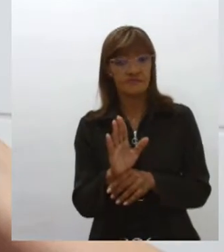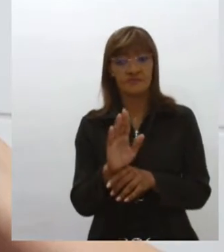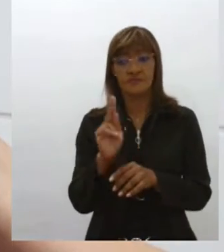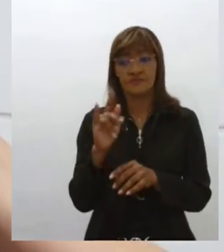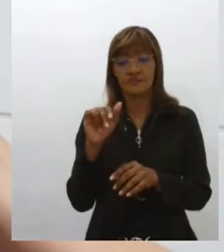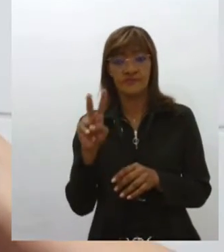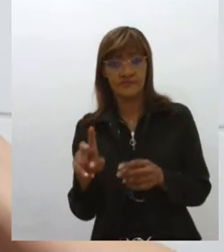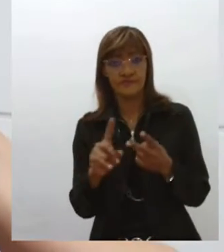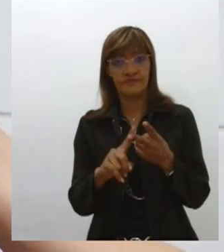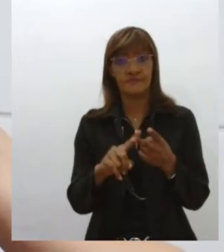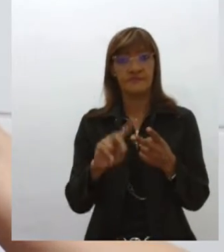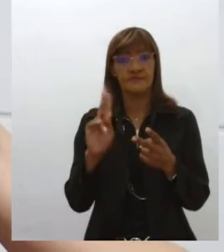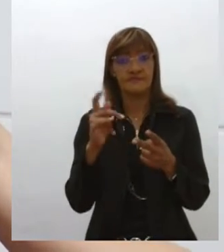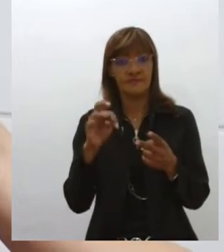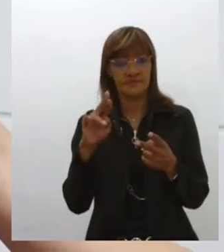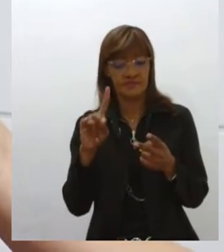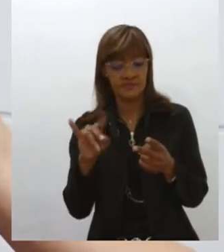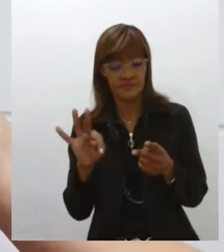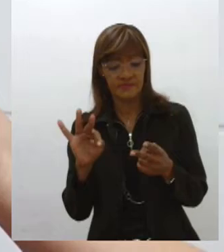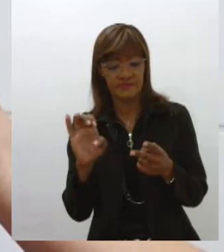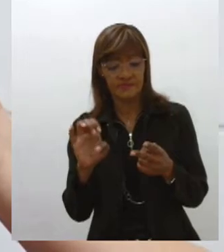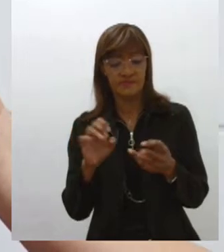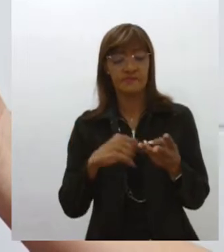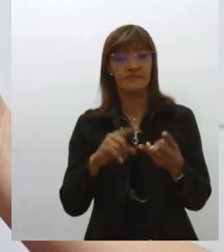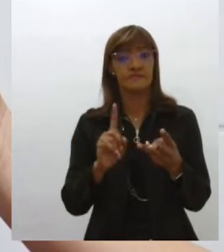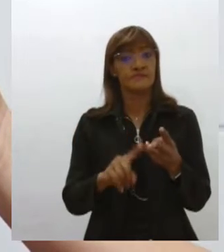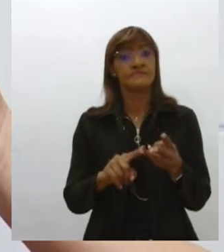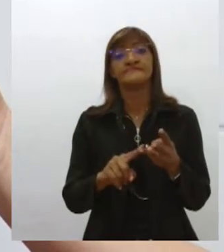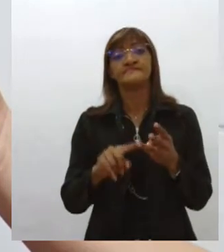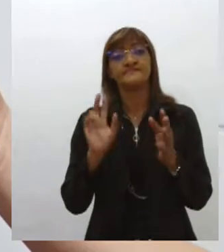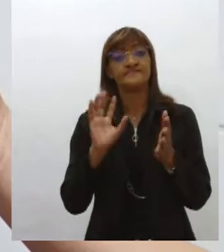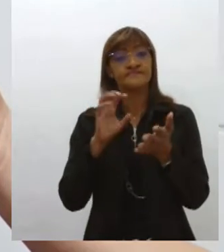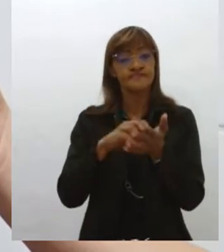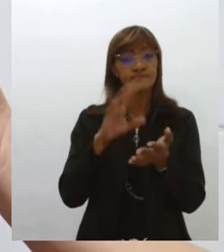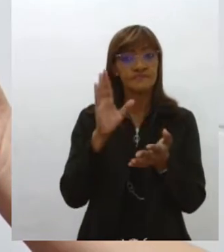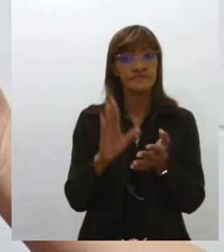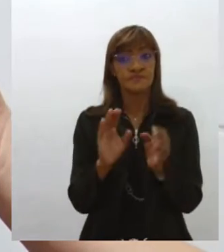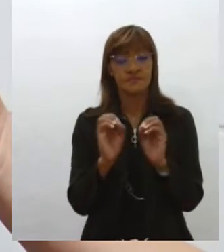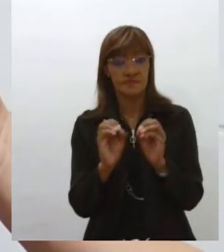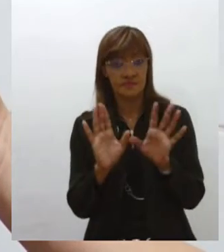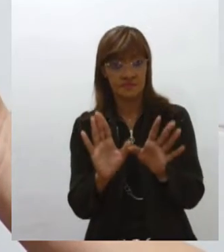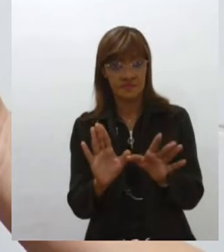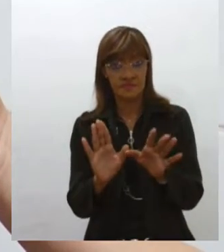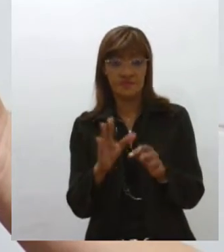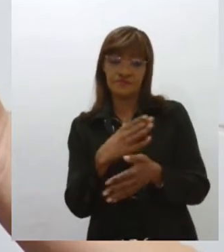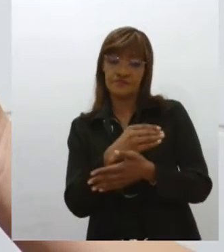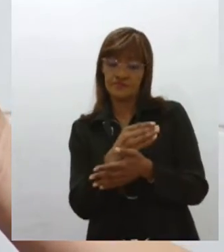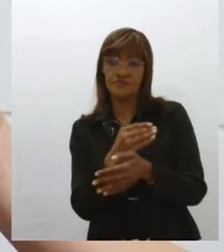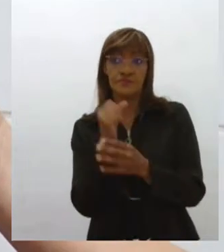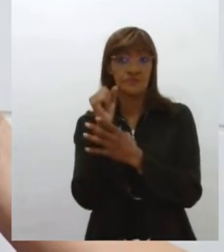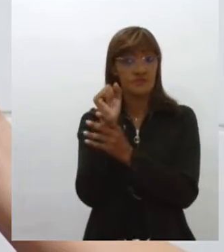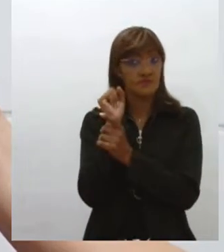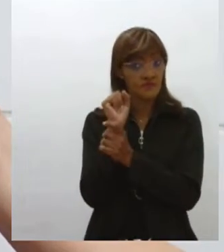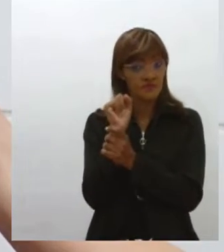hepatite. Então, é um leite de segurança. Ainda passa por um processo de análise química desse leite, análise biológica desse